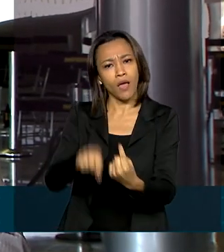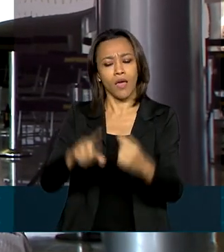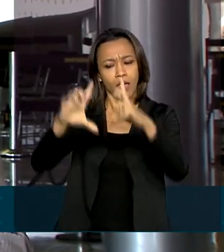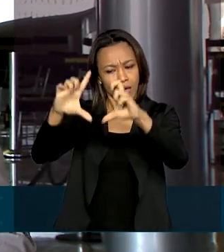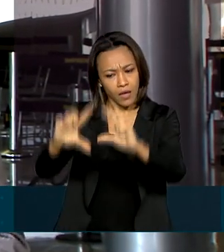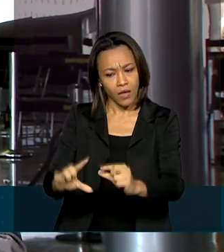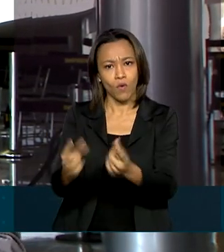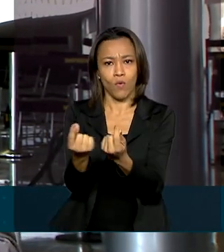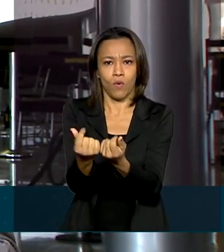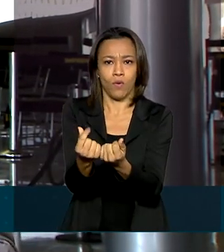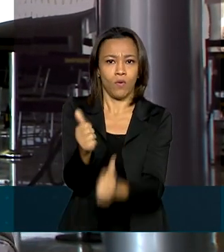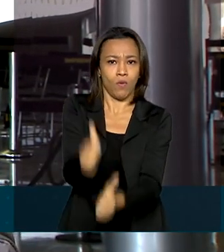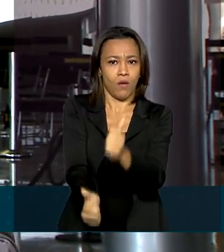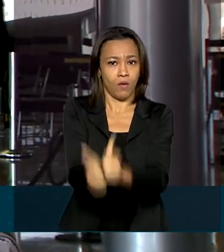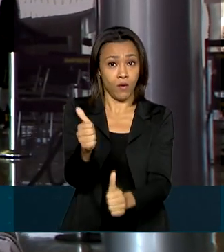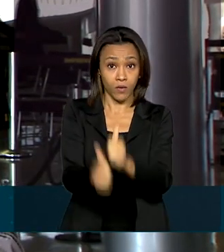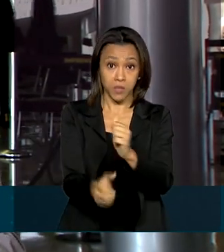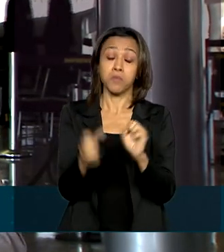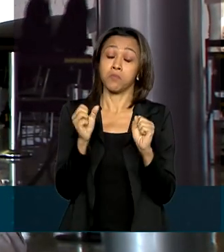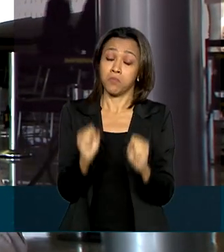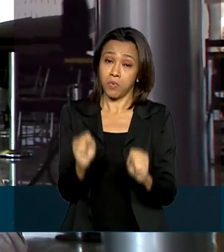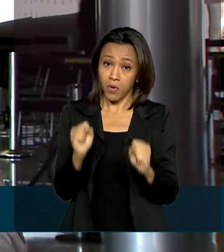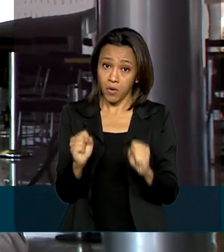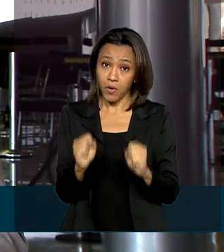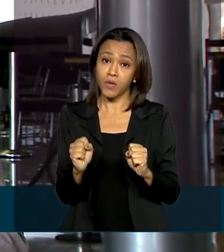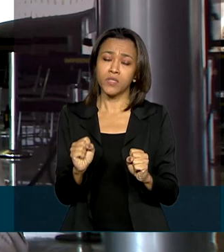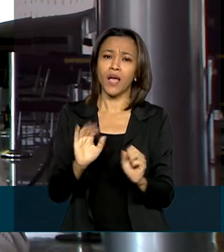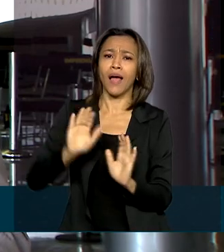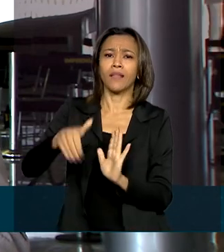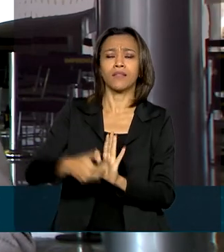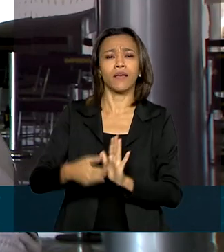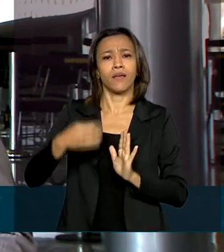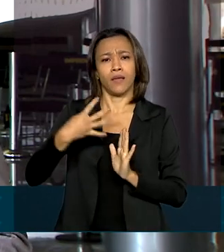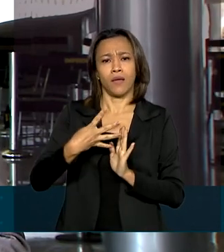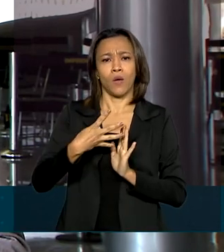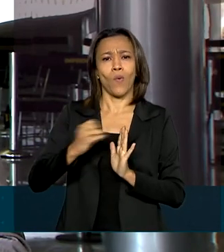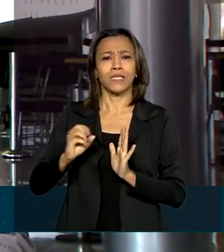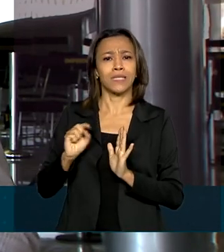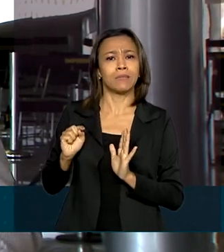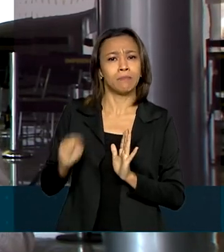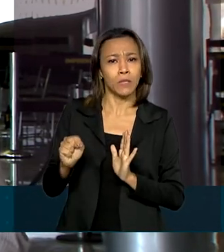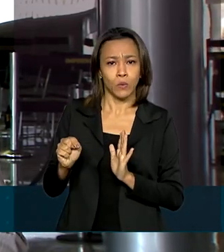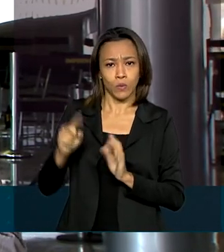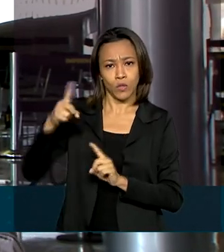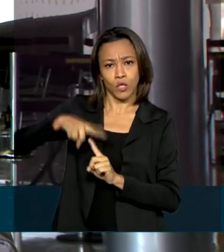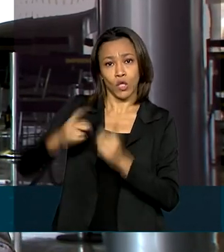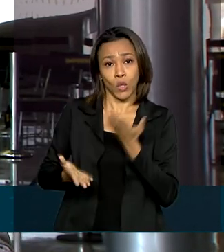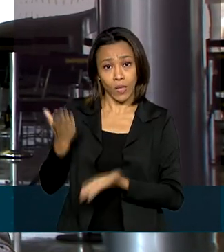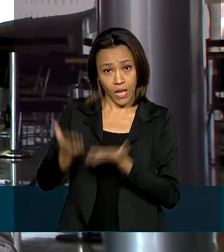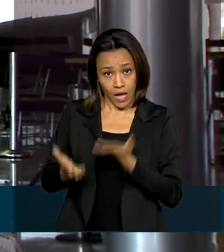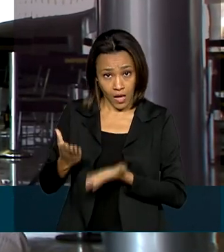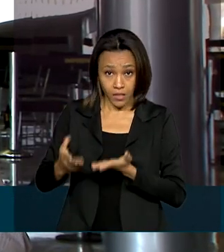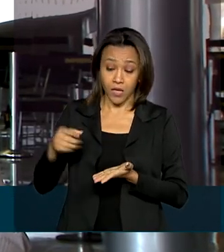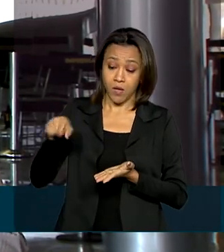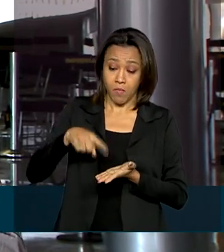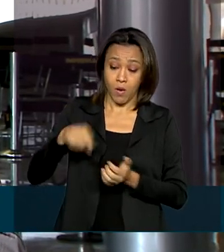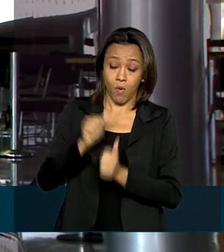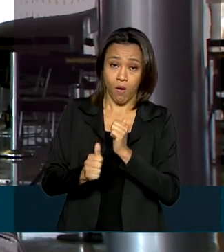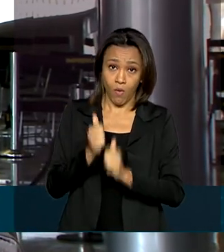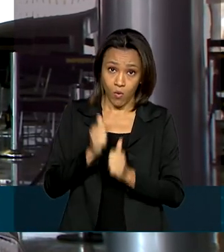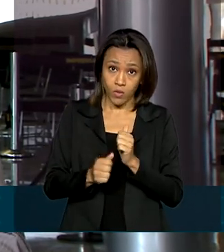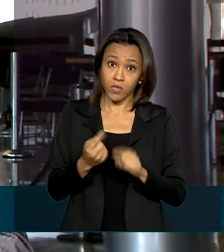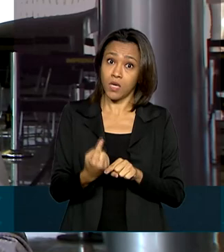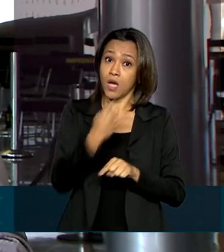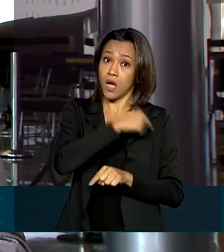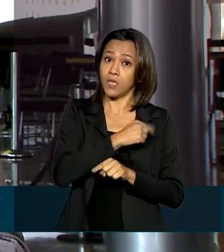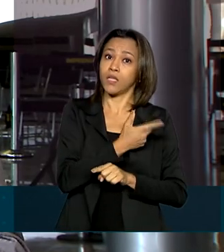do arroz. A redução poderá ser aplicada até o limite de 400 mil toneladas do produto, tanto para o arroz beneficiado, que até então tinha